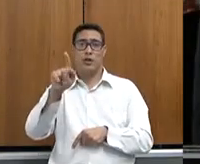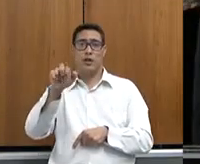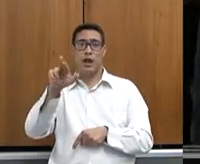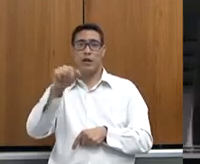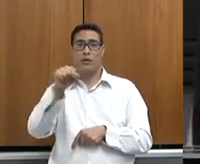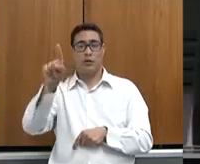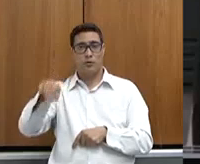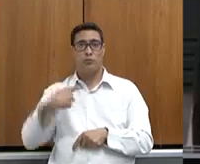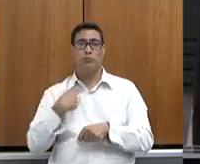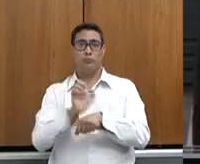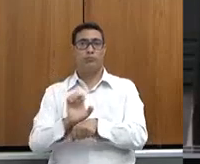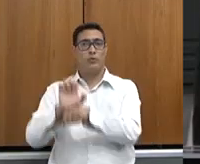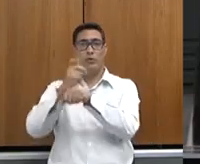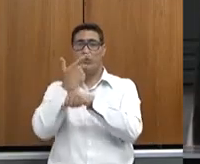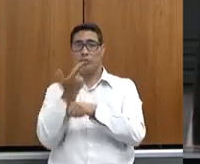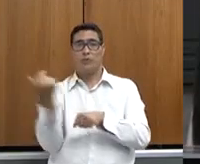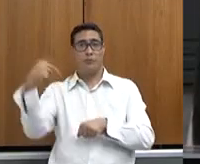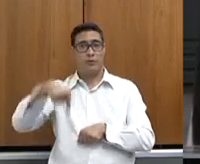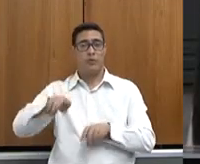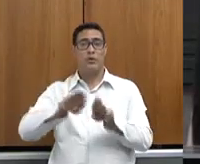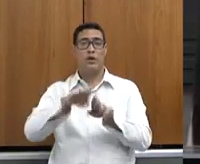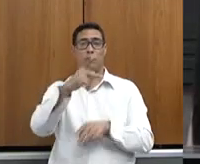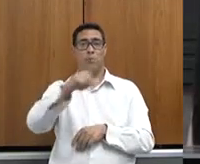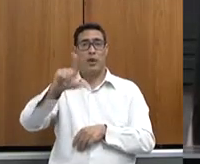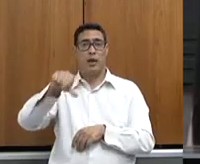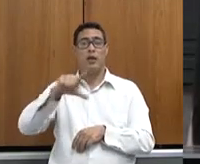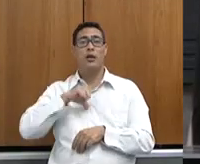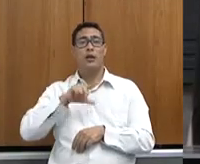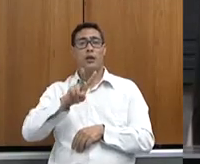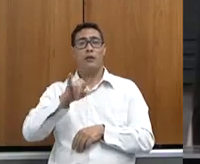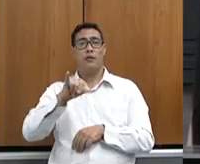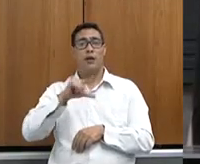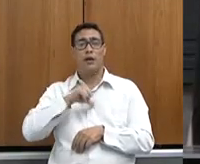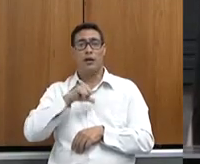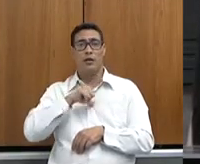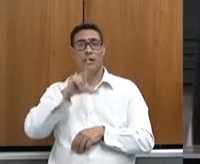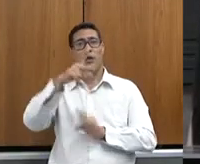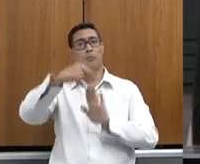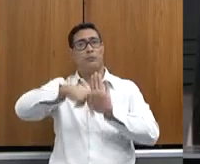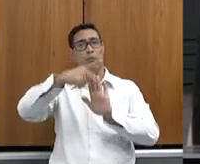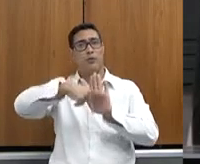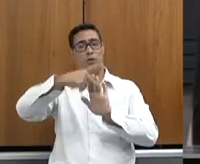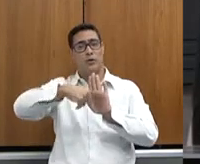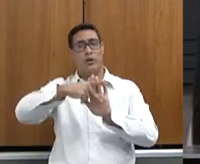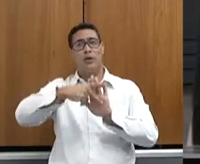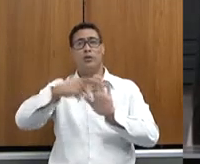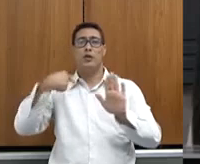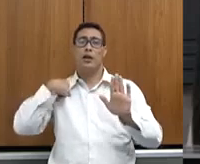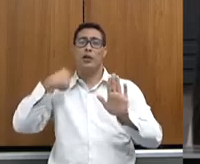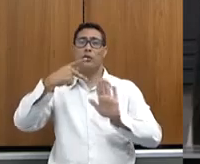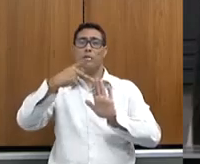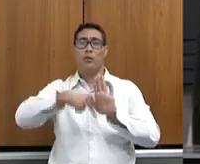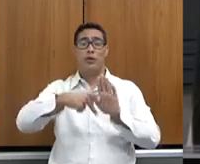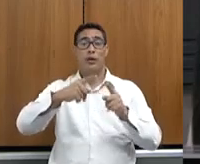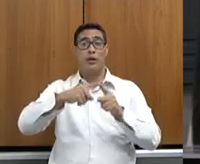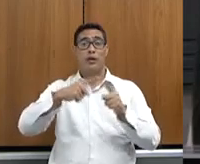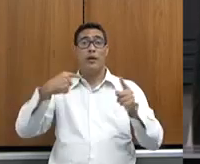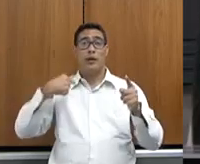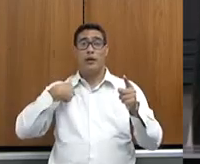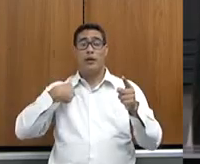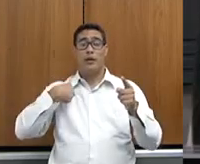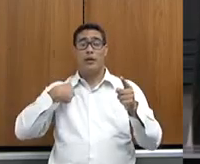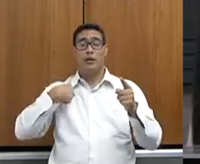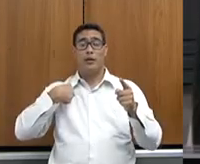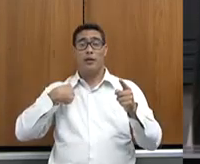estamos trazendo aqui para essa casa, um PL, onde nós vamos colocar aqui um projeto que é o Programa da Agricultura